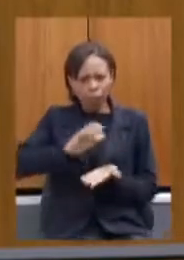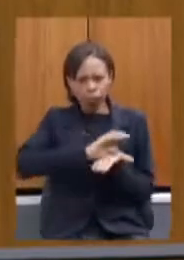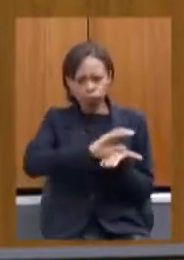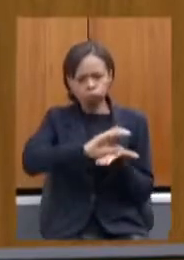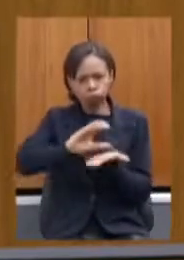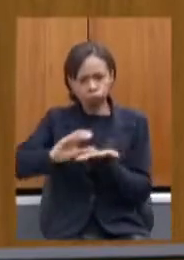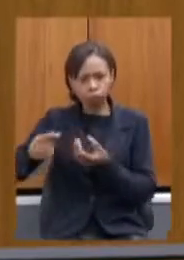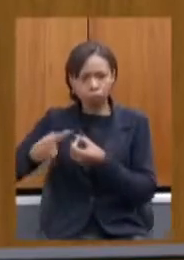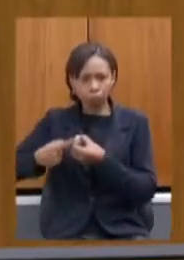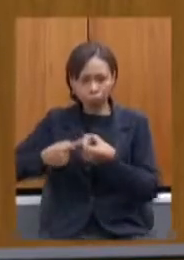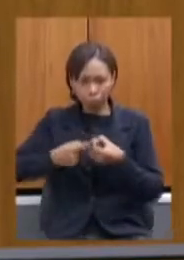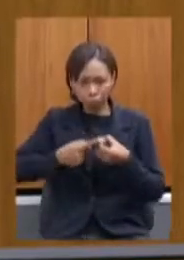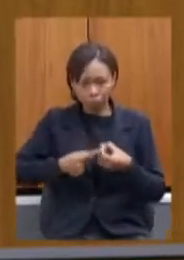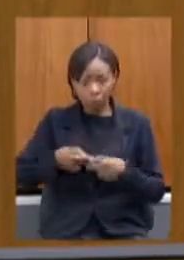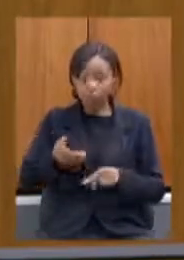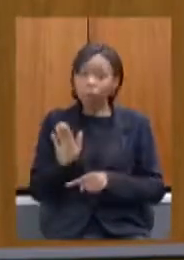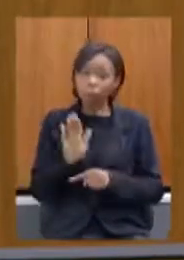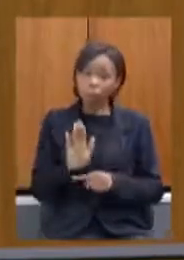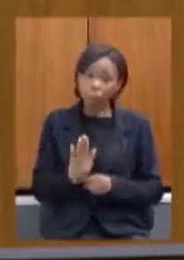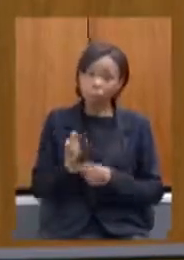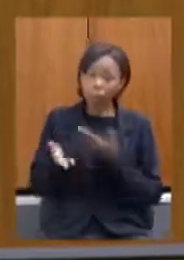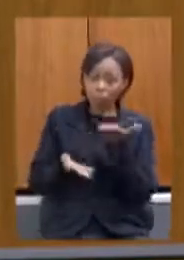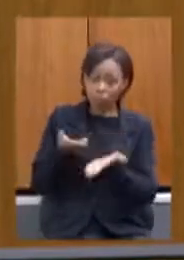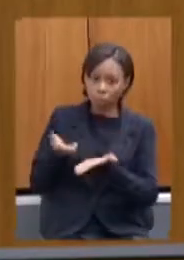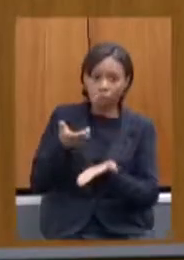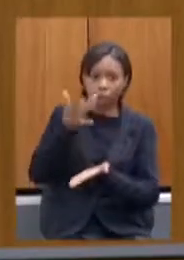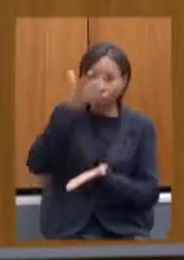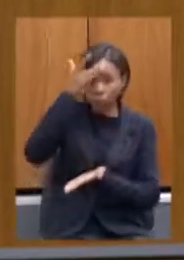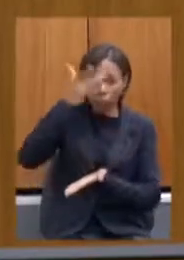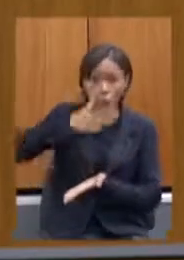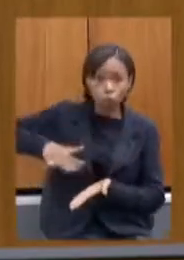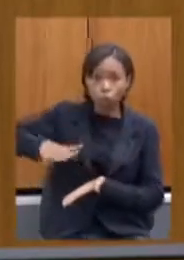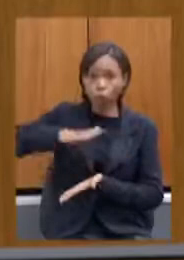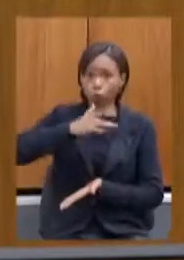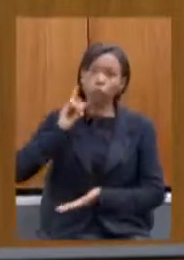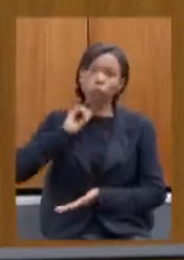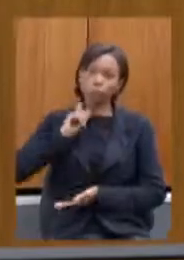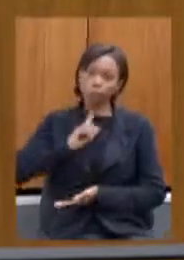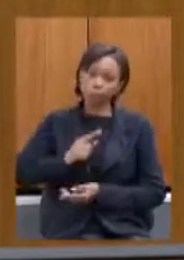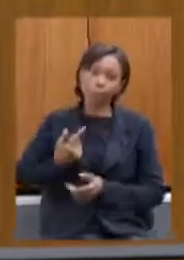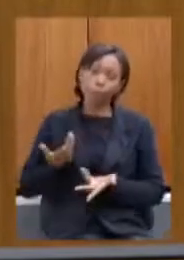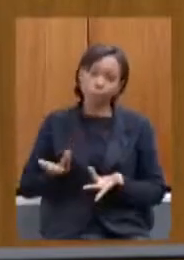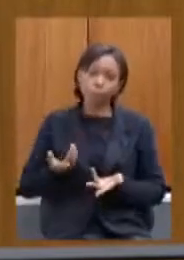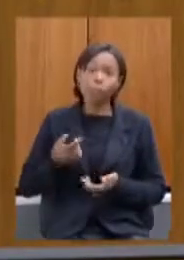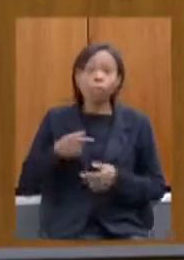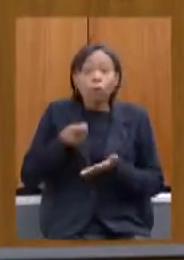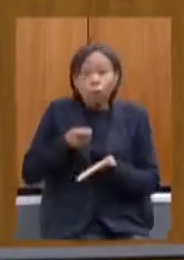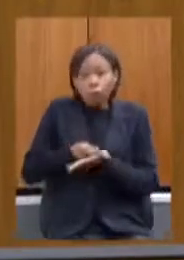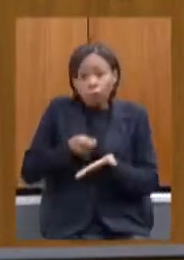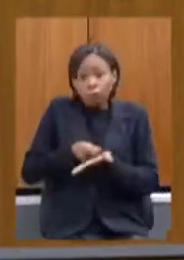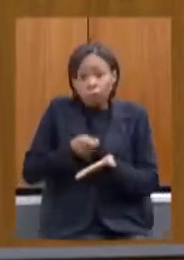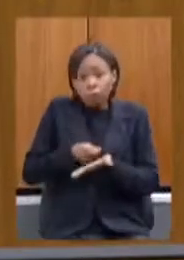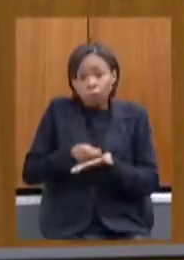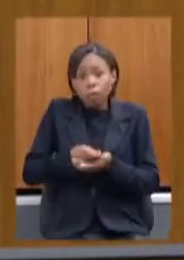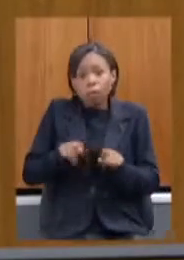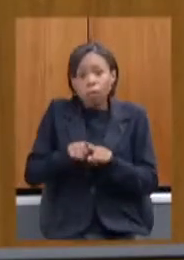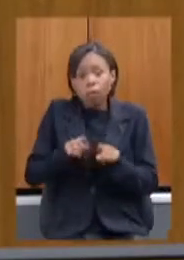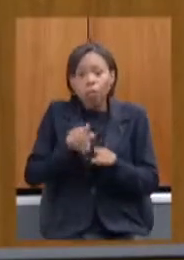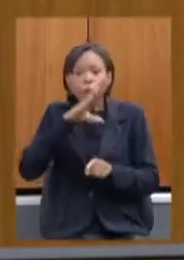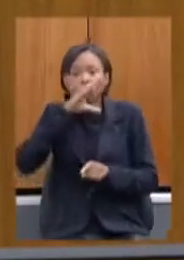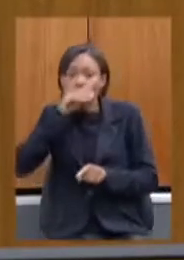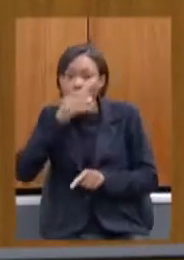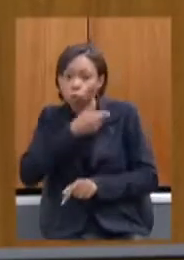atender a população de Minas como eu disse as pessoas vivem nos municípios a obrigação para conservadores públicos do